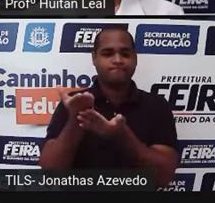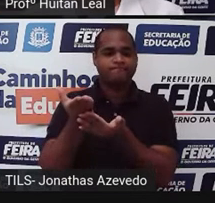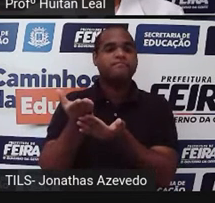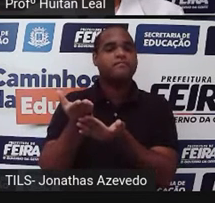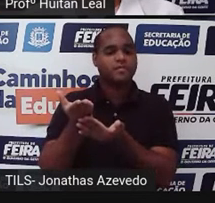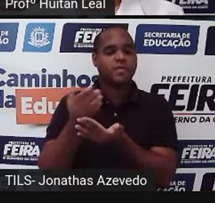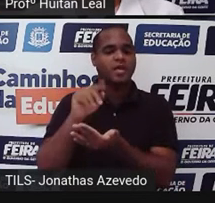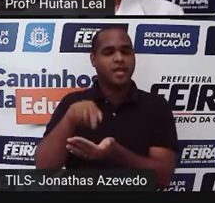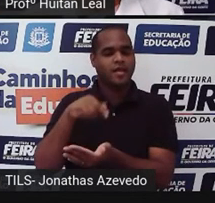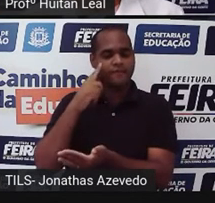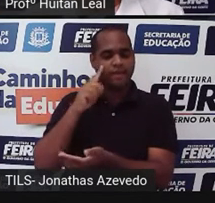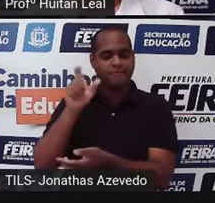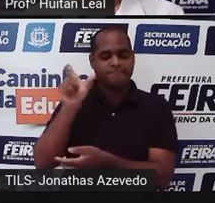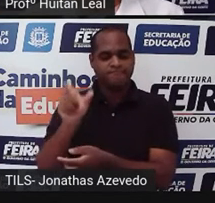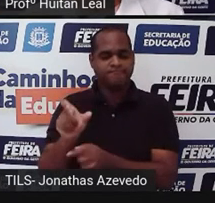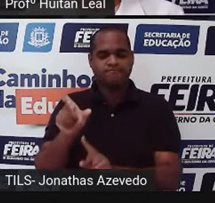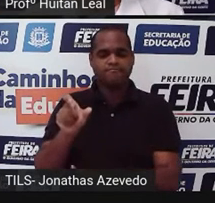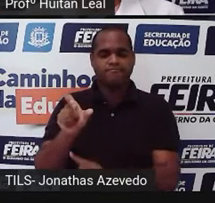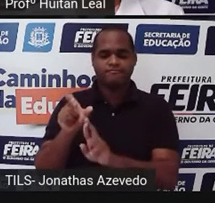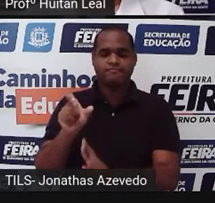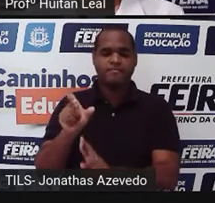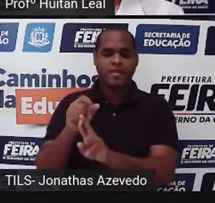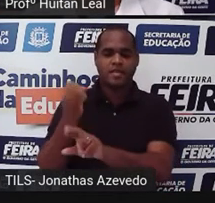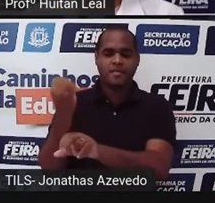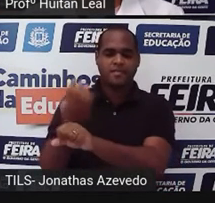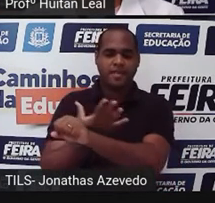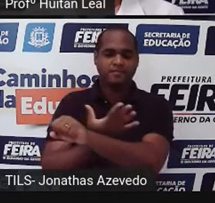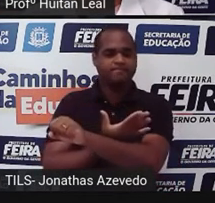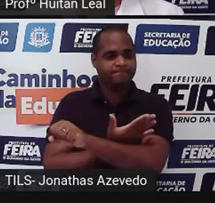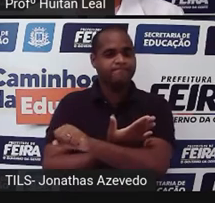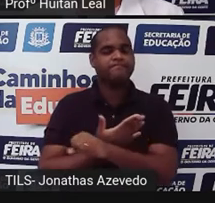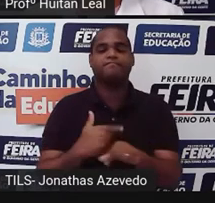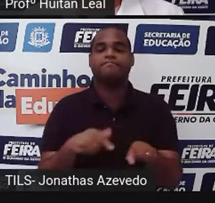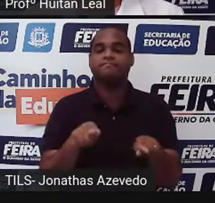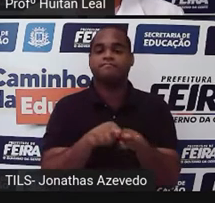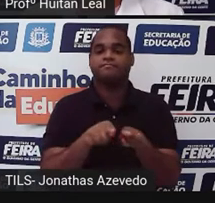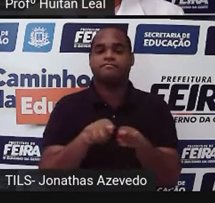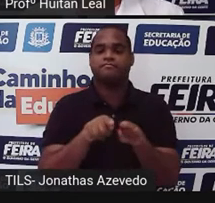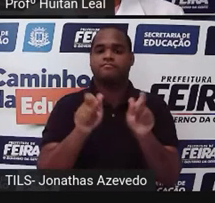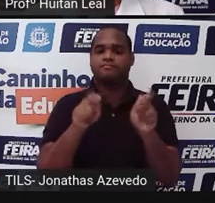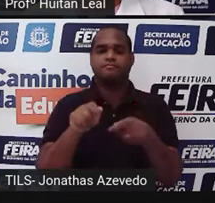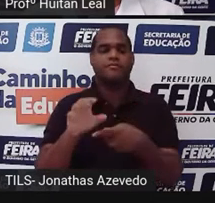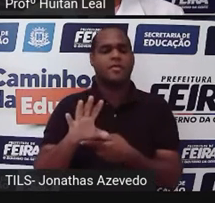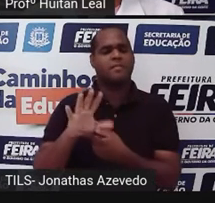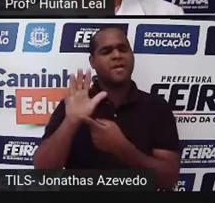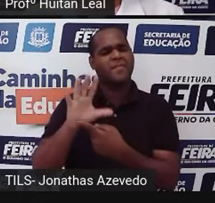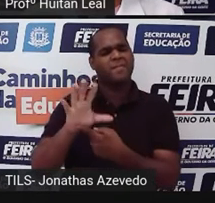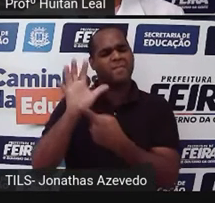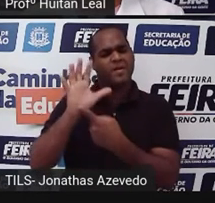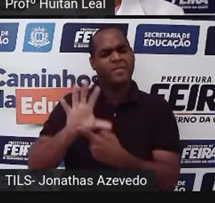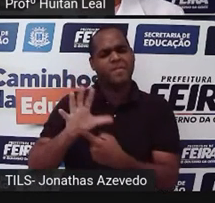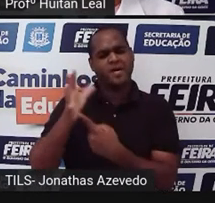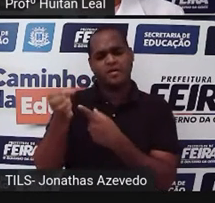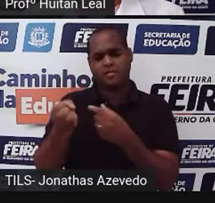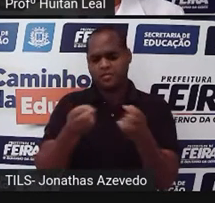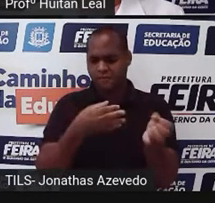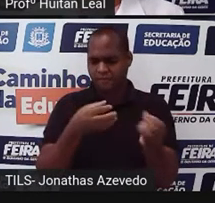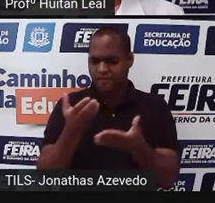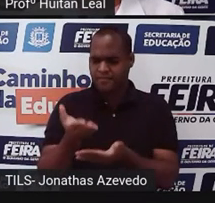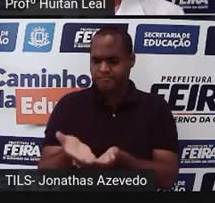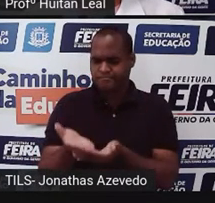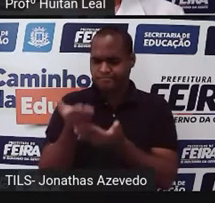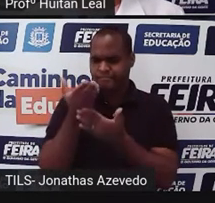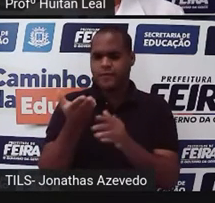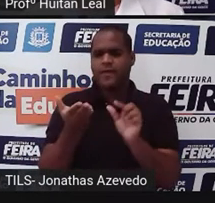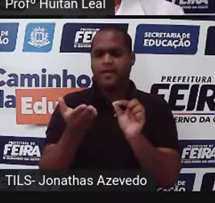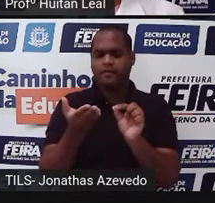das emoções. Quando eu falo em acontecimentos recentes e relevantes, são acontecimentos que se realizam, por